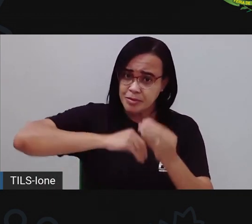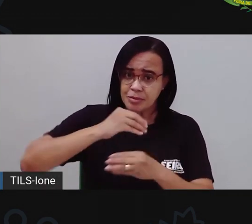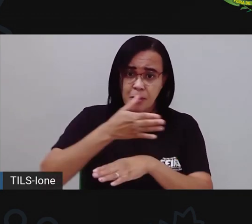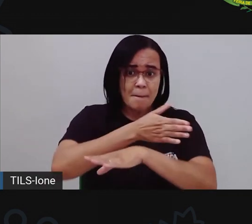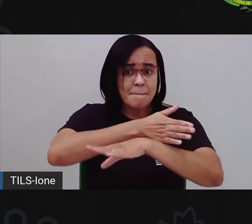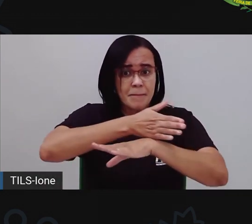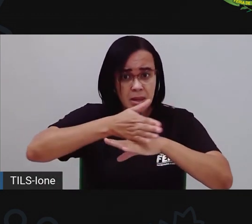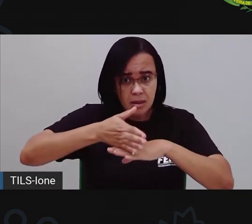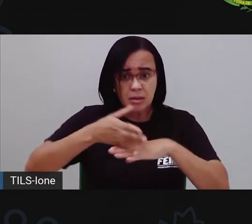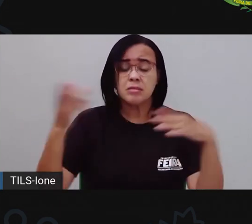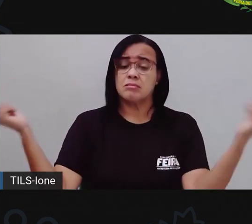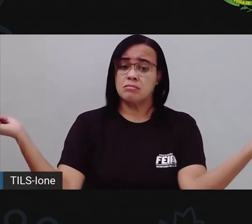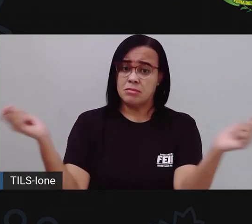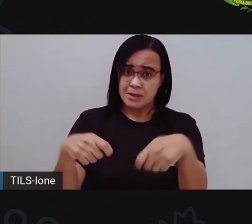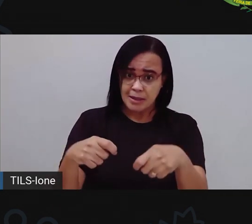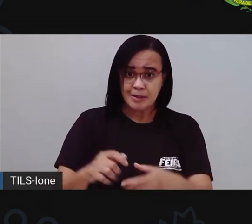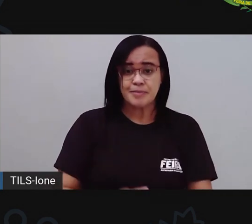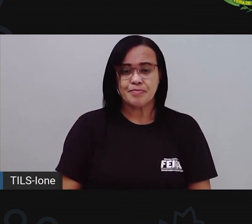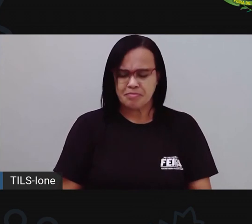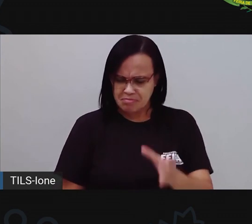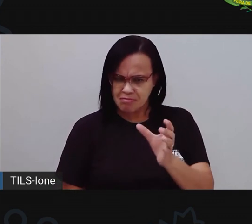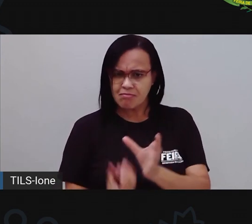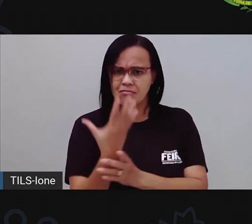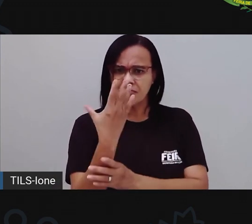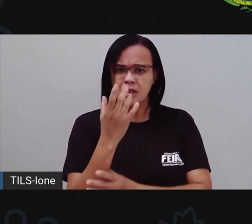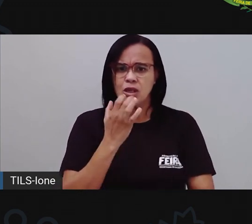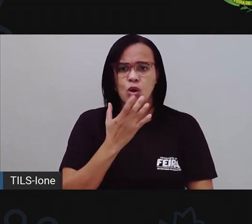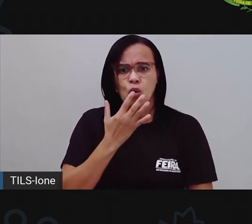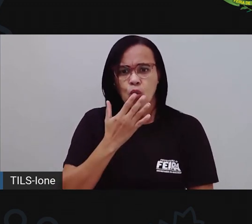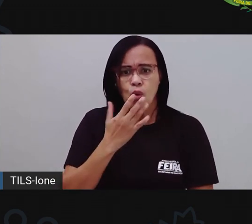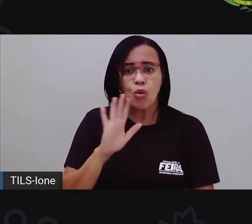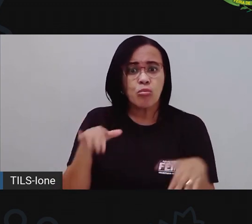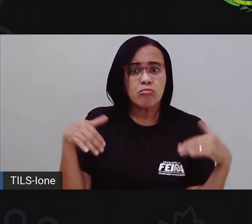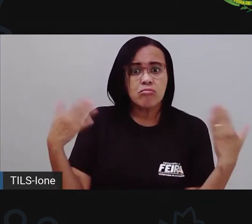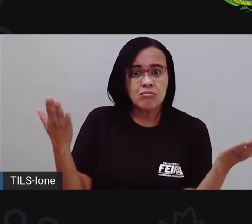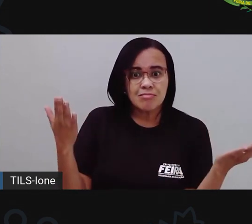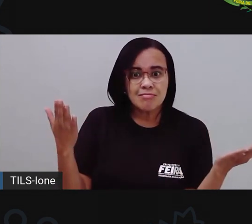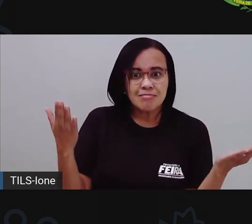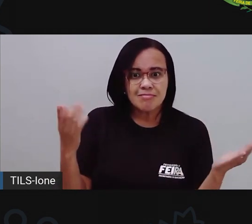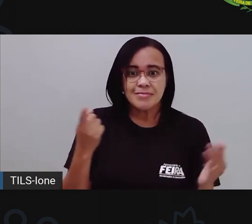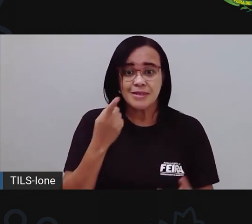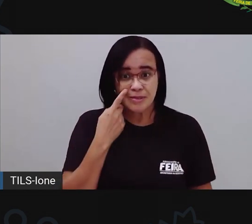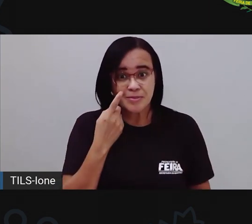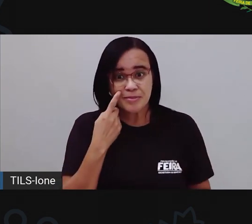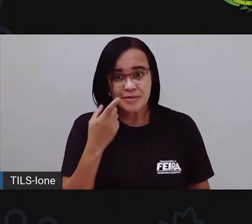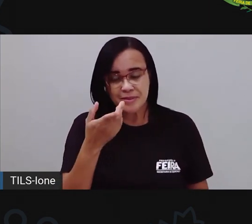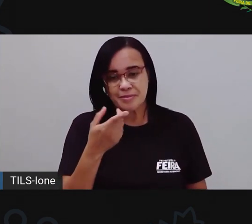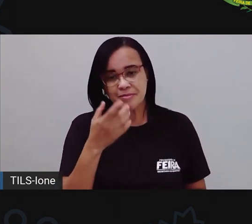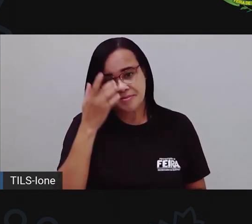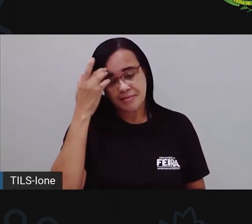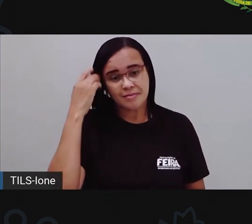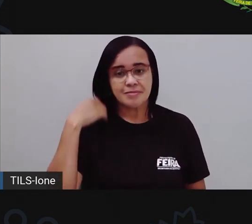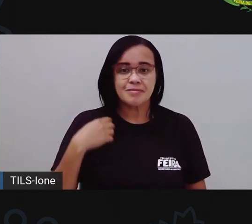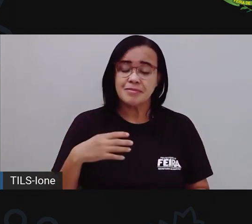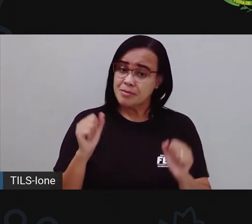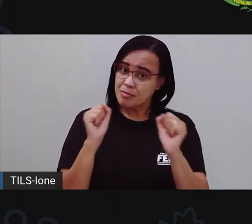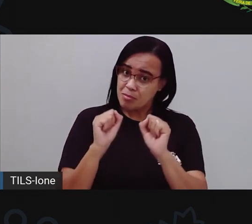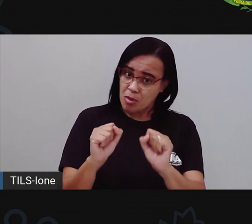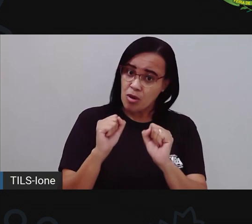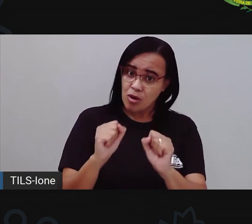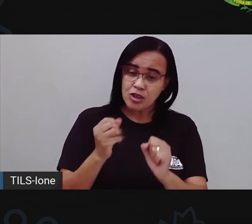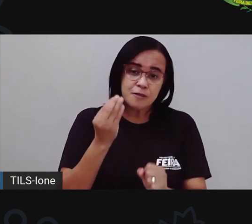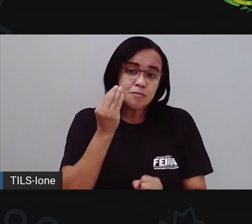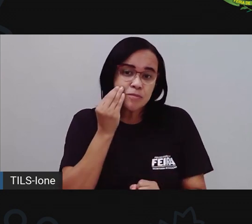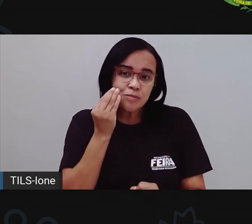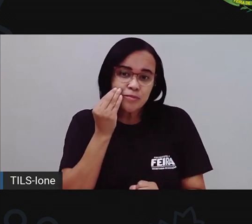branco. Qual cor será que vai formar? Misturando esses dois, vamos ver? Faz aí na sua casa a misturinha.